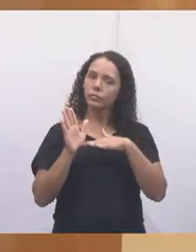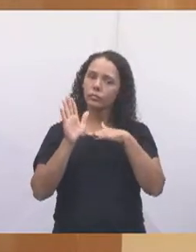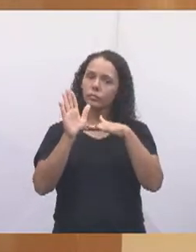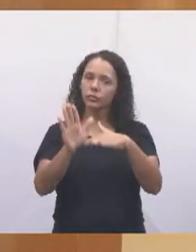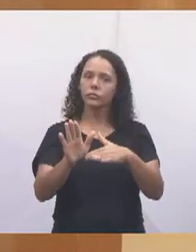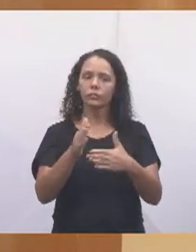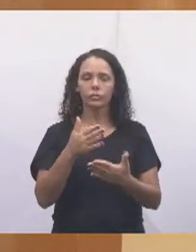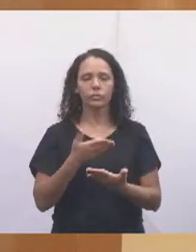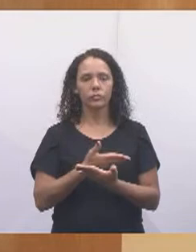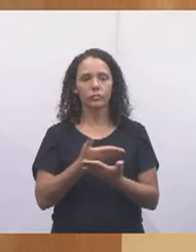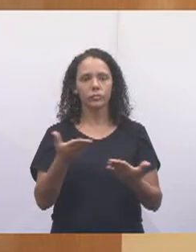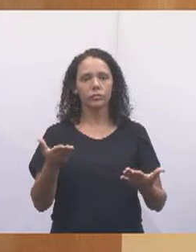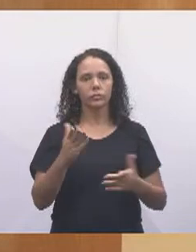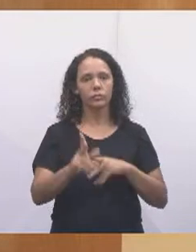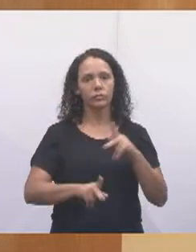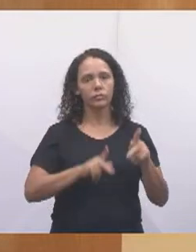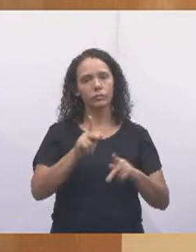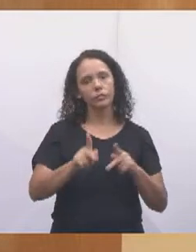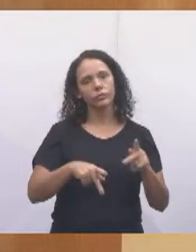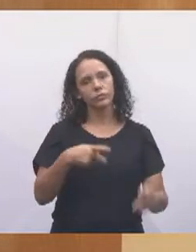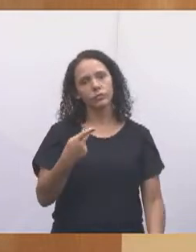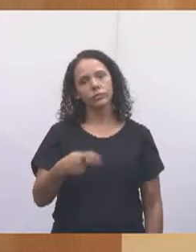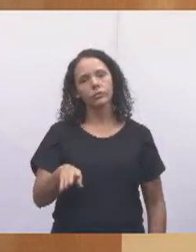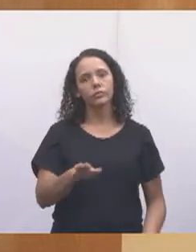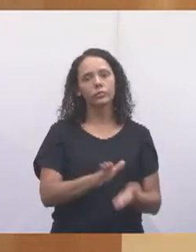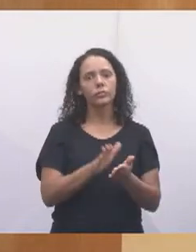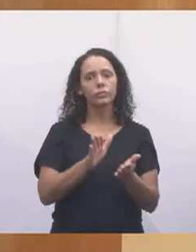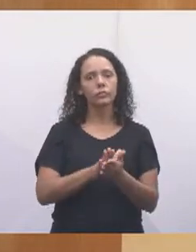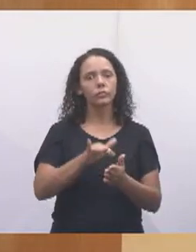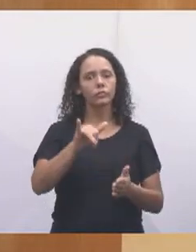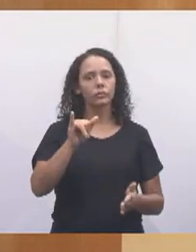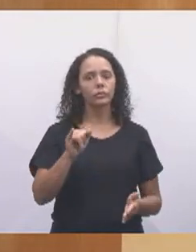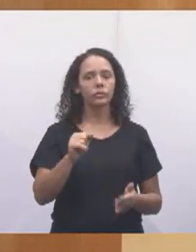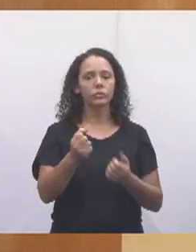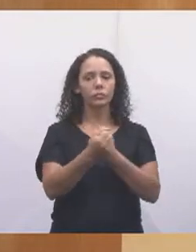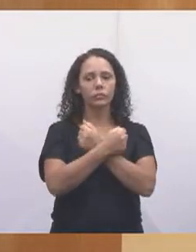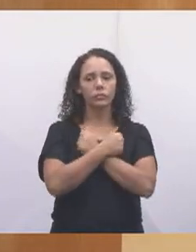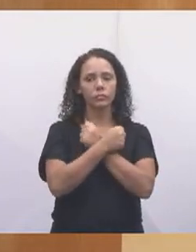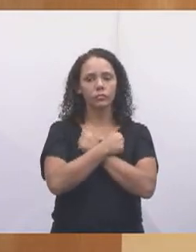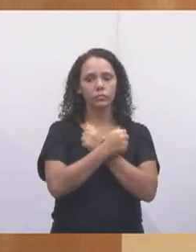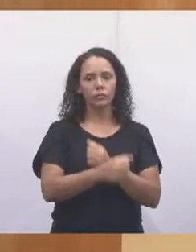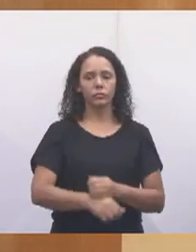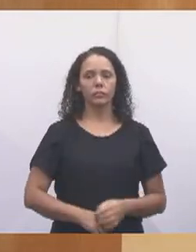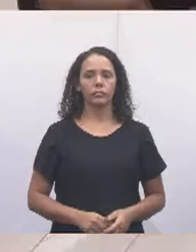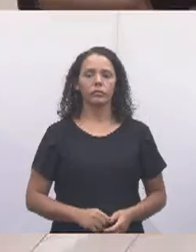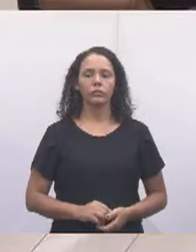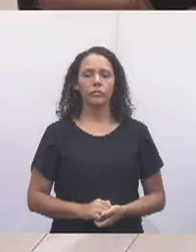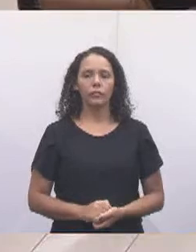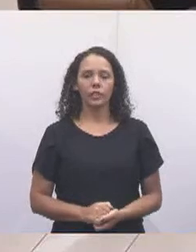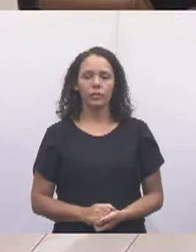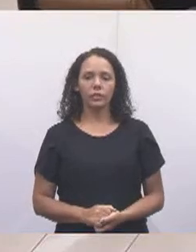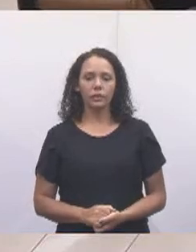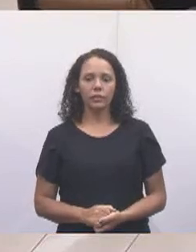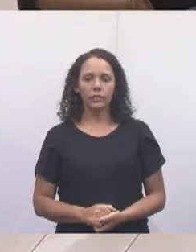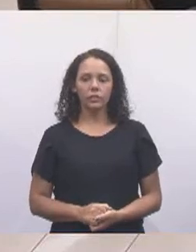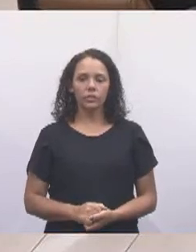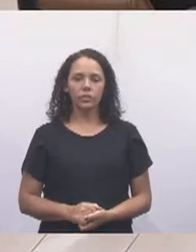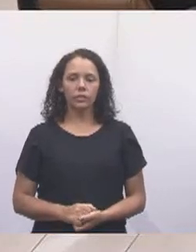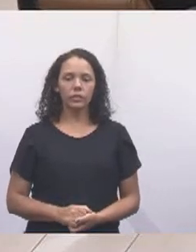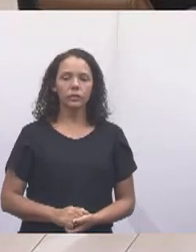de toda a população da nossa cidade. Conte com o nosso mandato. Um abraço. Tchau. Tchau.